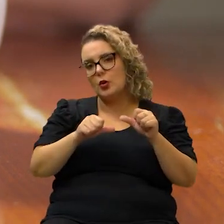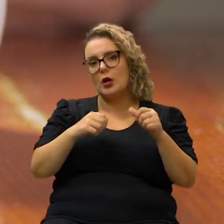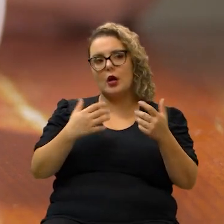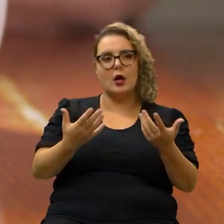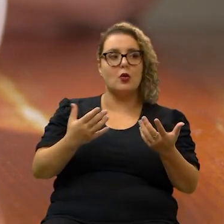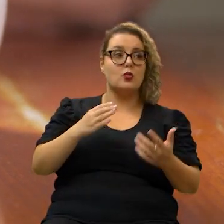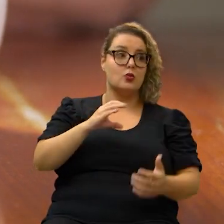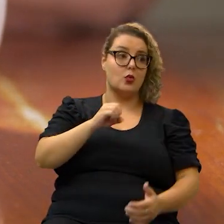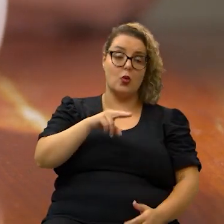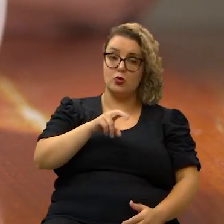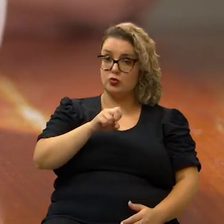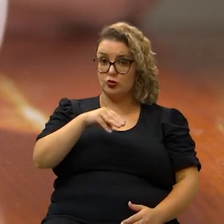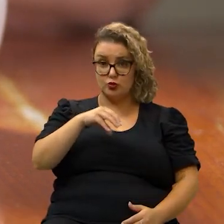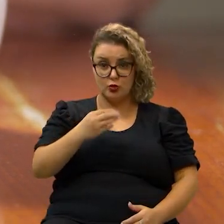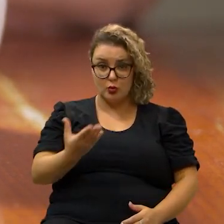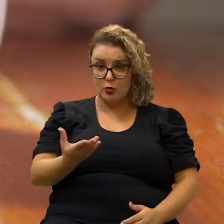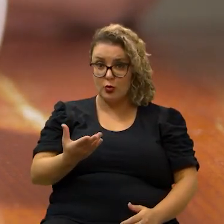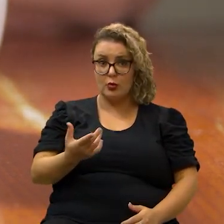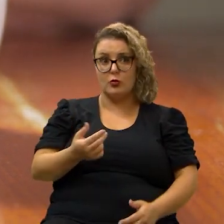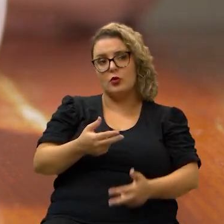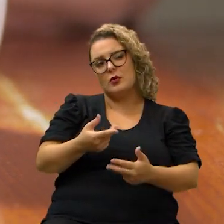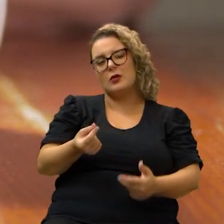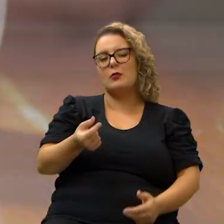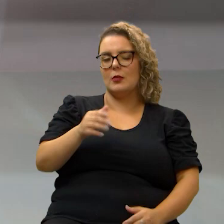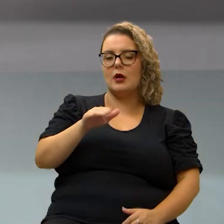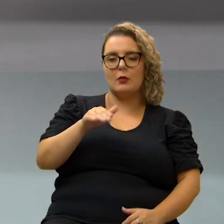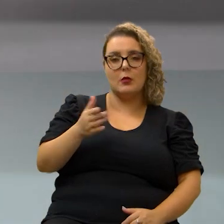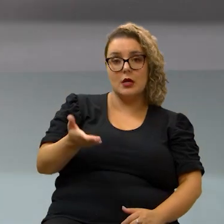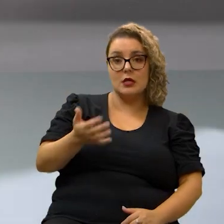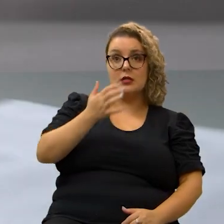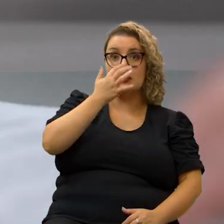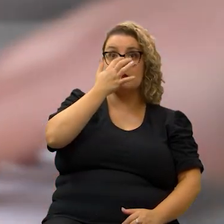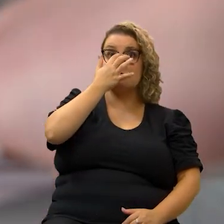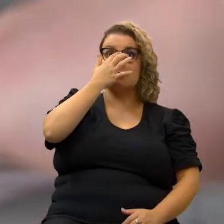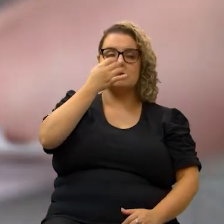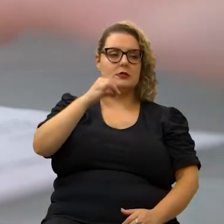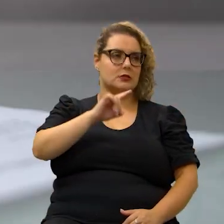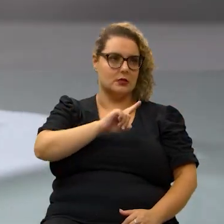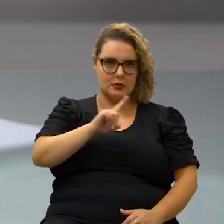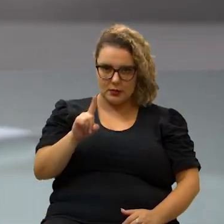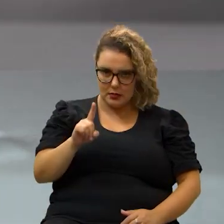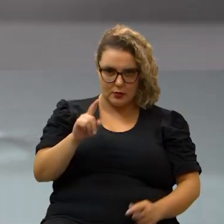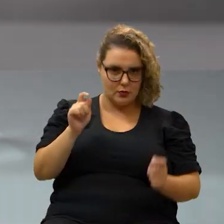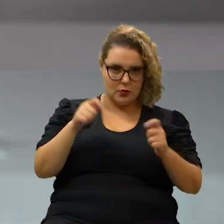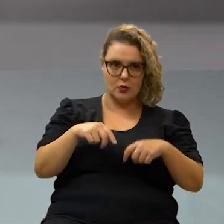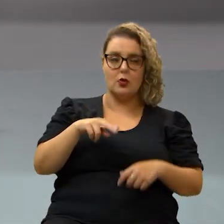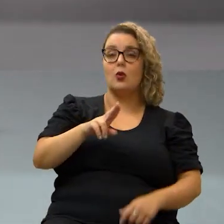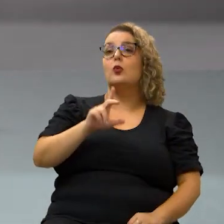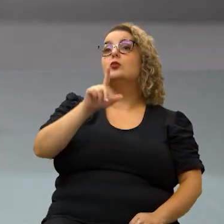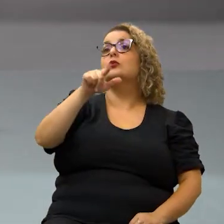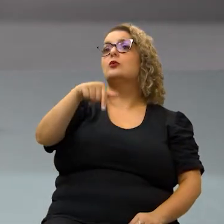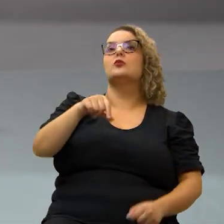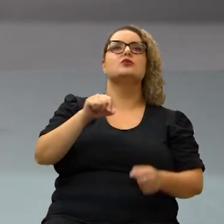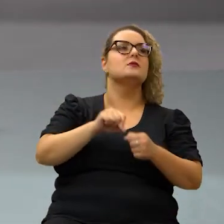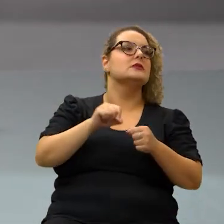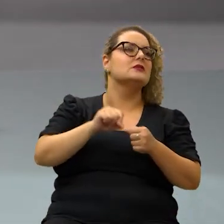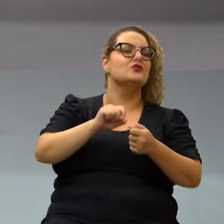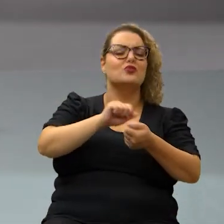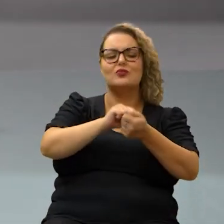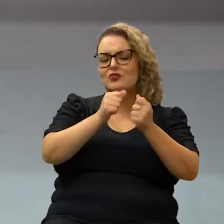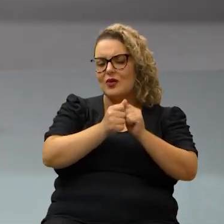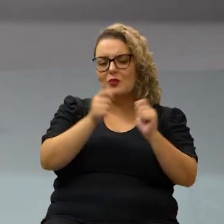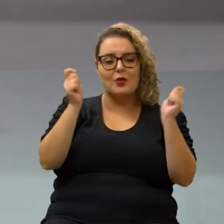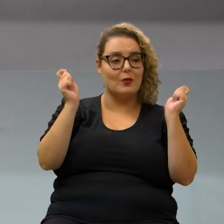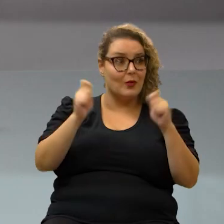um consumo por algo um pouco mais em conta caso isso não seja possível ou mesmo depois de você